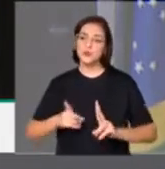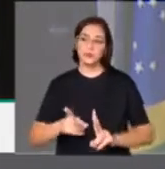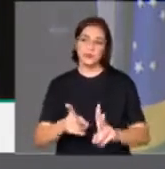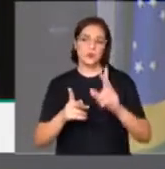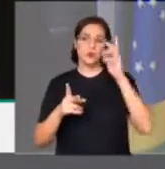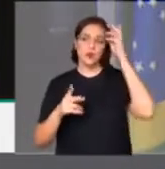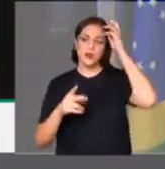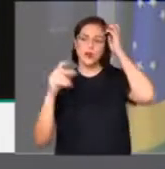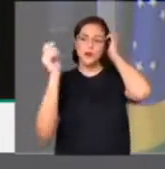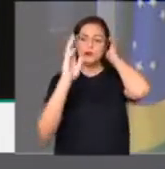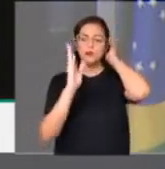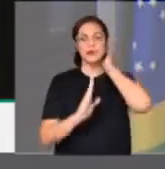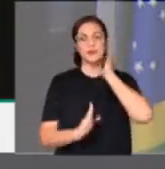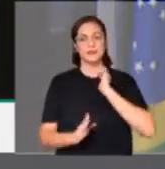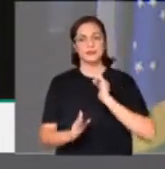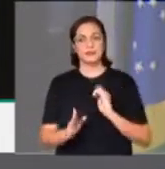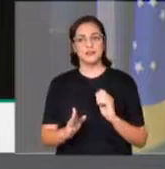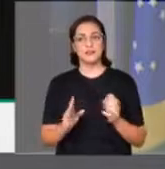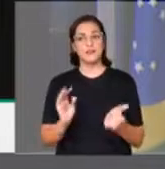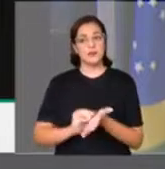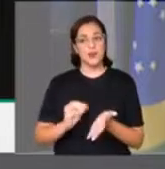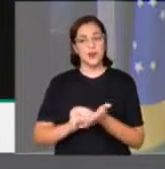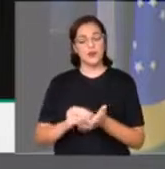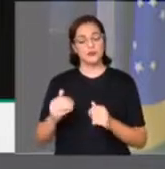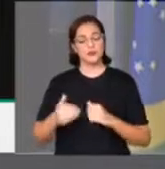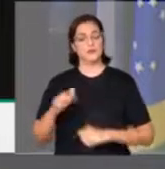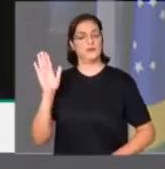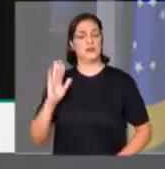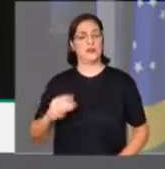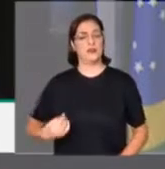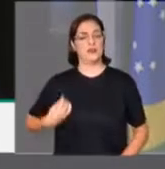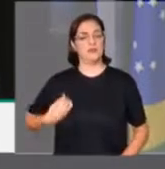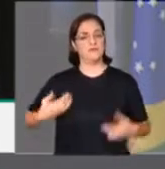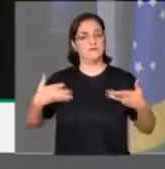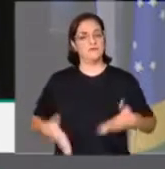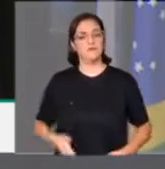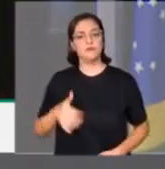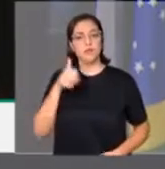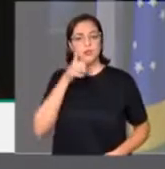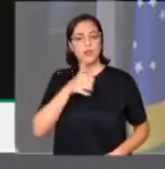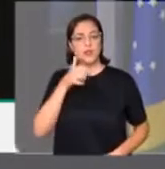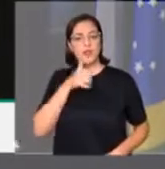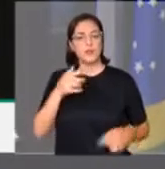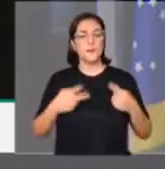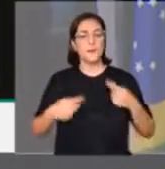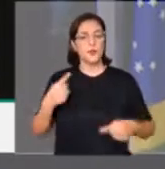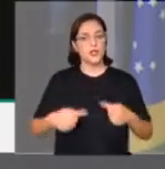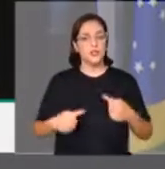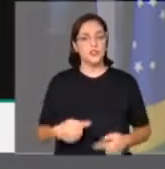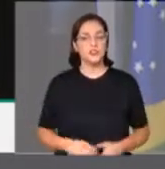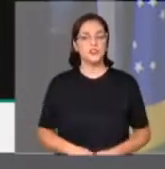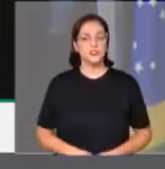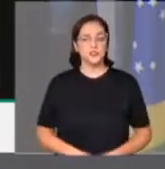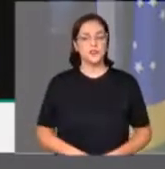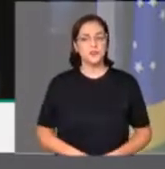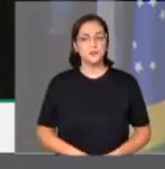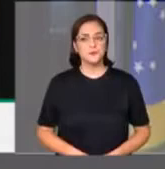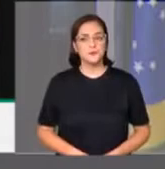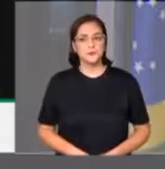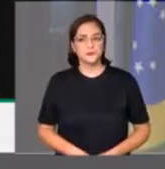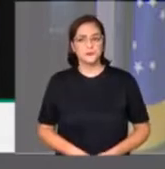com pouquíssima participação de mulheres no espaço político. A política carrega duas esferas